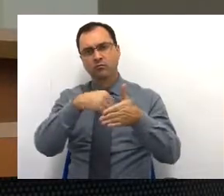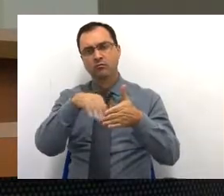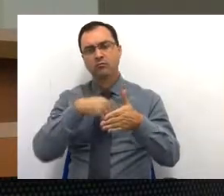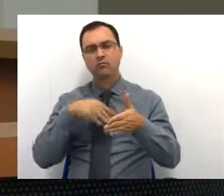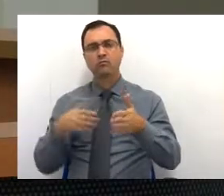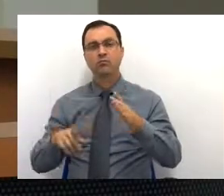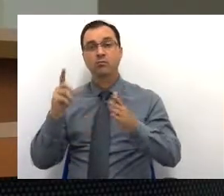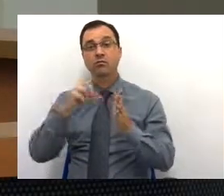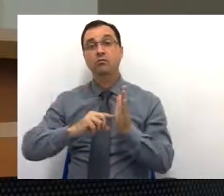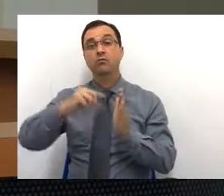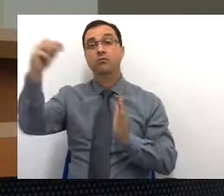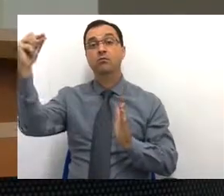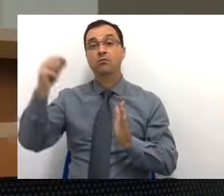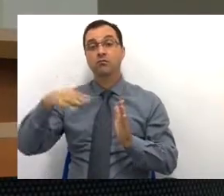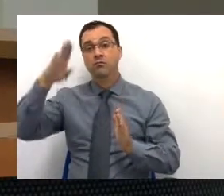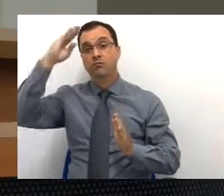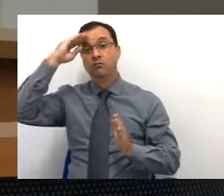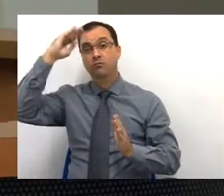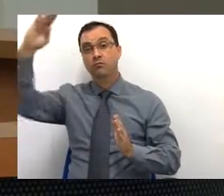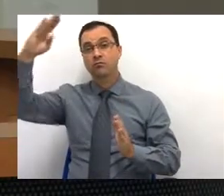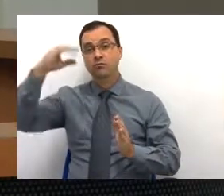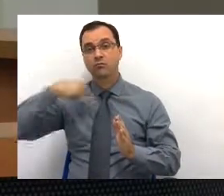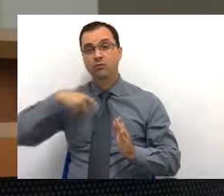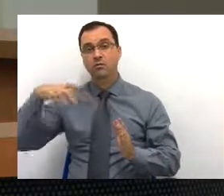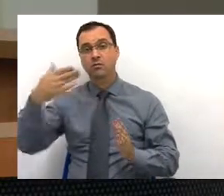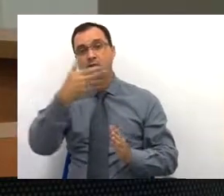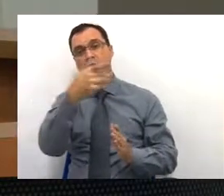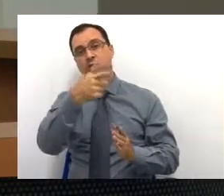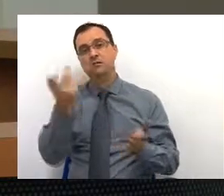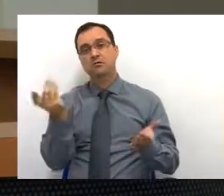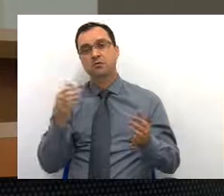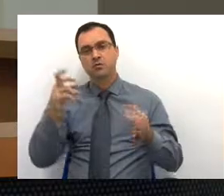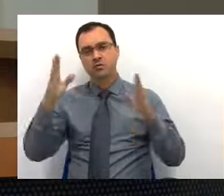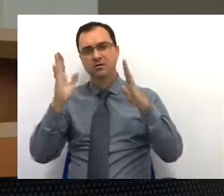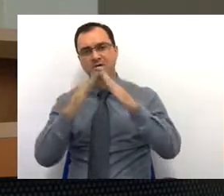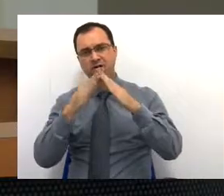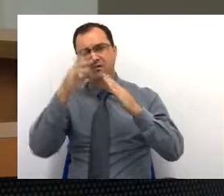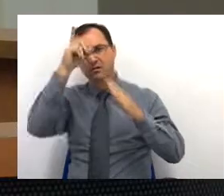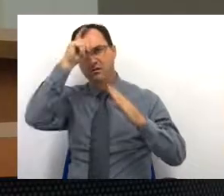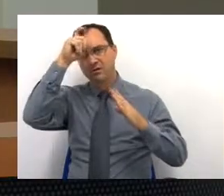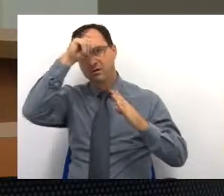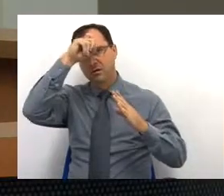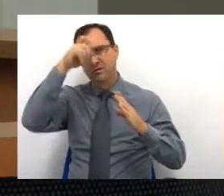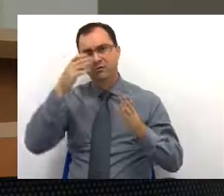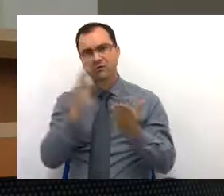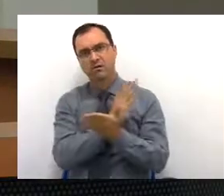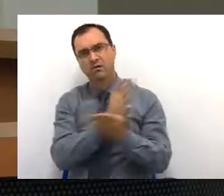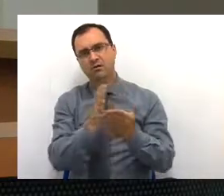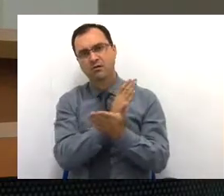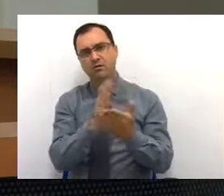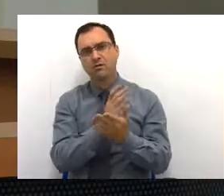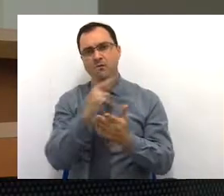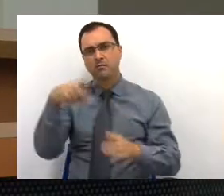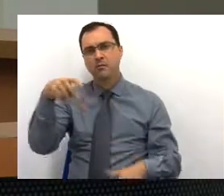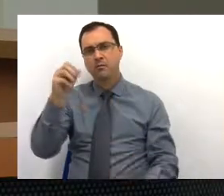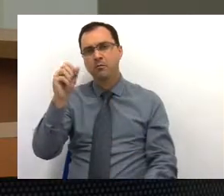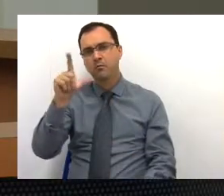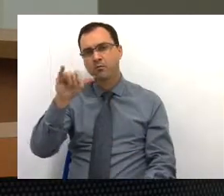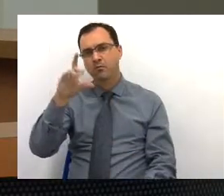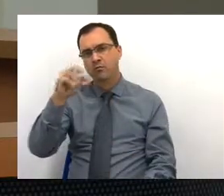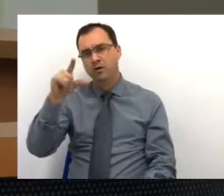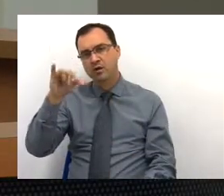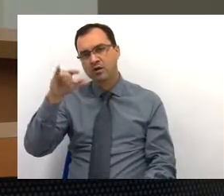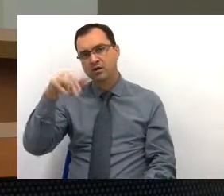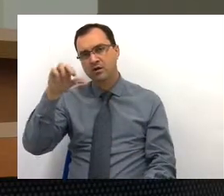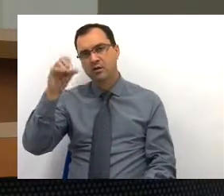destacamos os principais, aqueles dos hospitais e algumas policlínicas. Então, nós temos